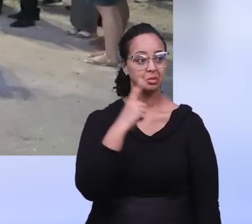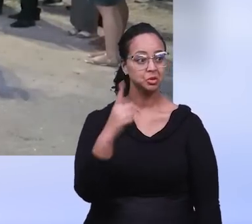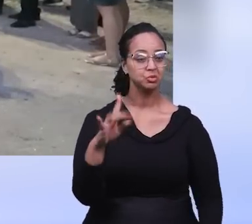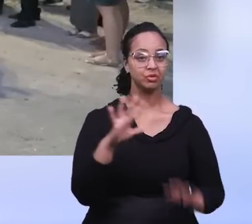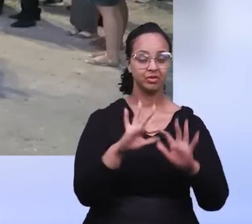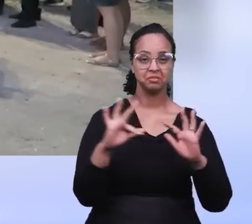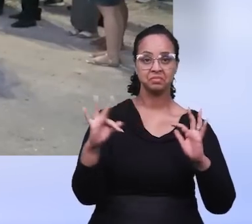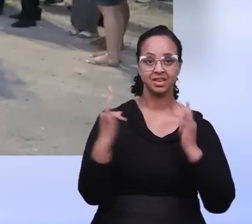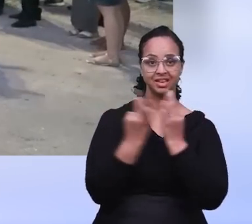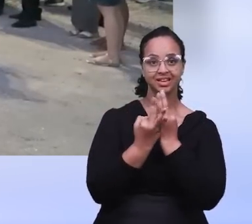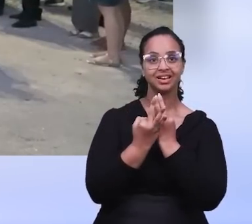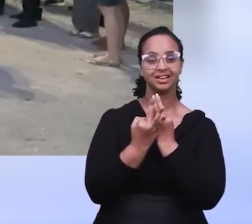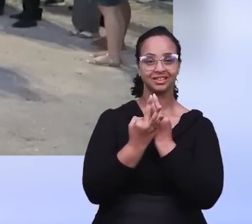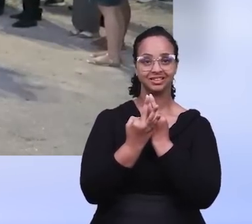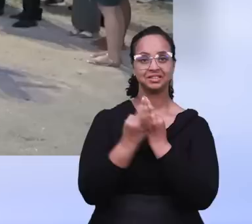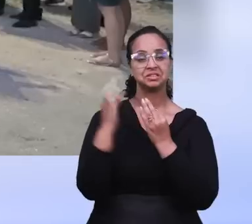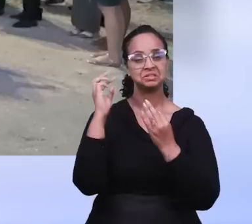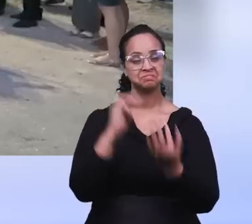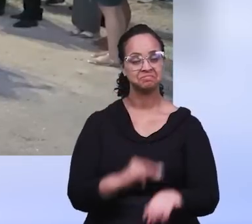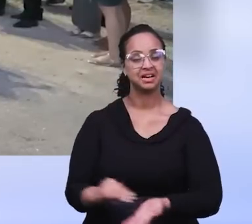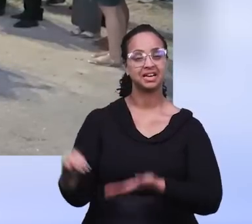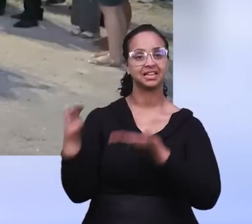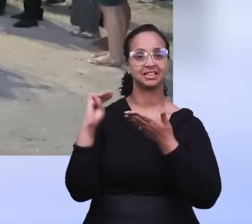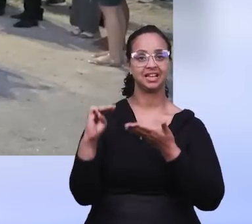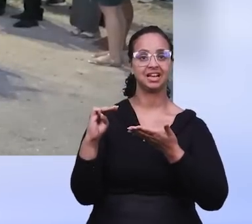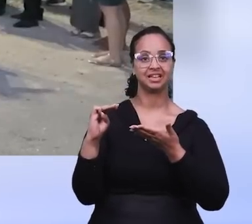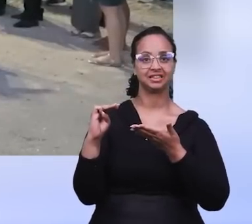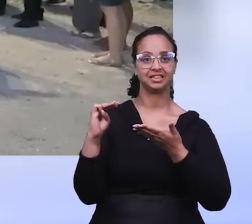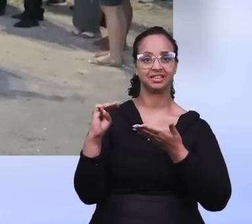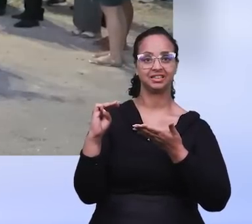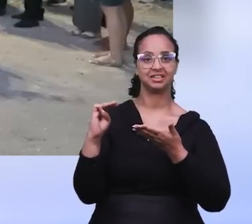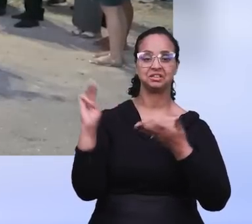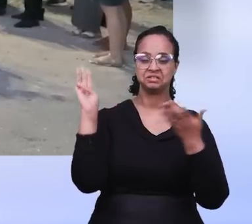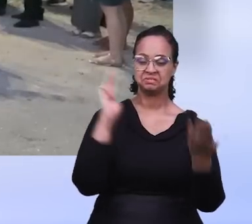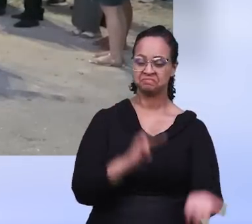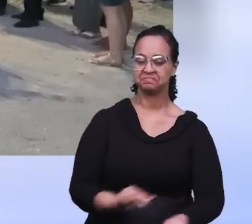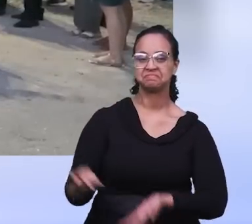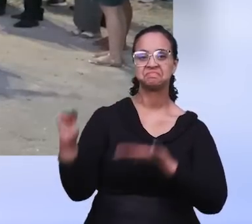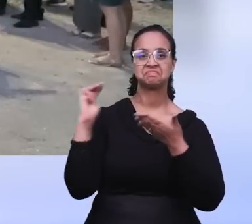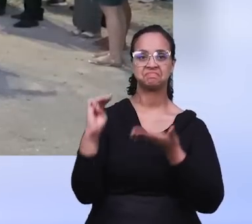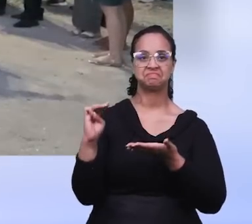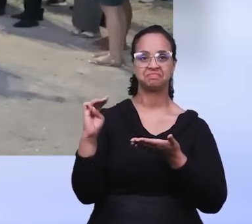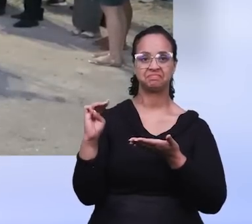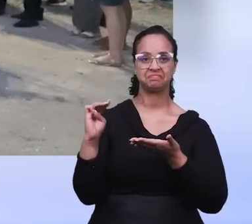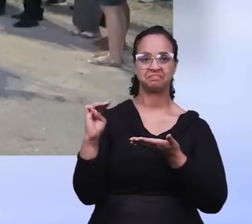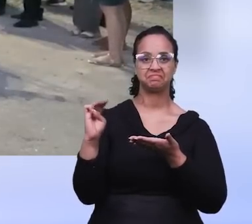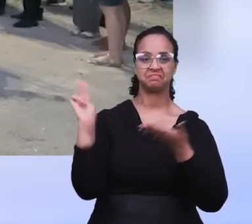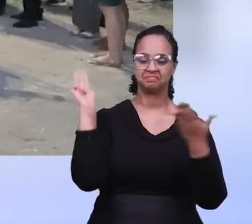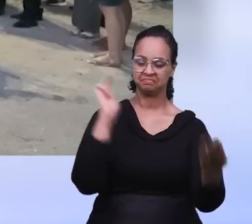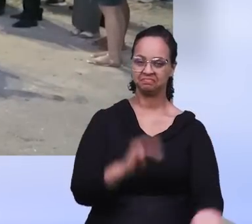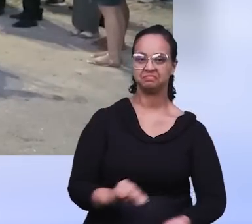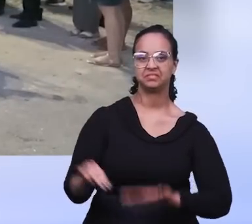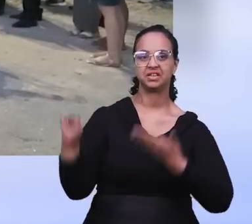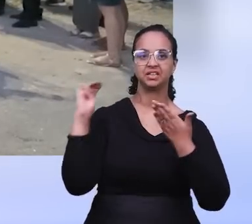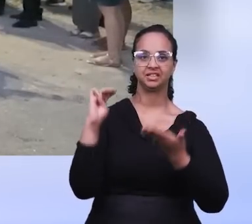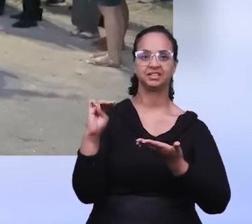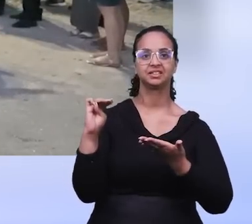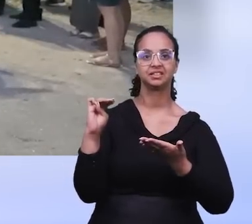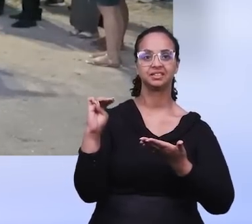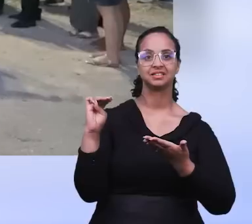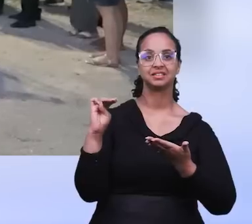família! Deus ama a sua família! Maranata! Maranata! Maranata! Maranata!